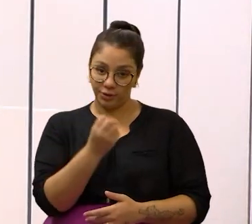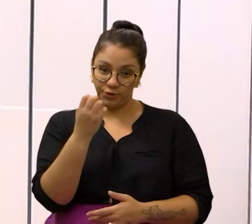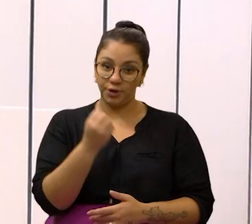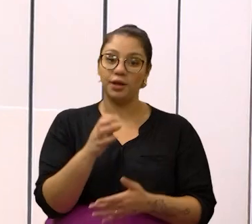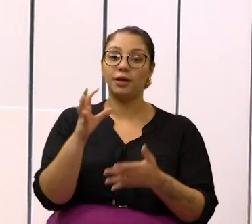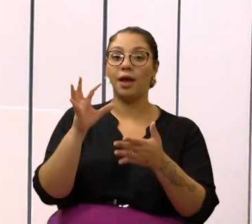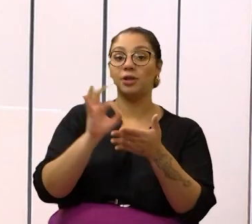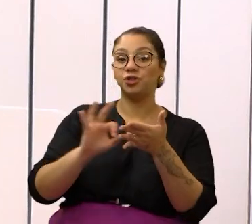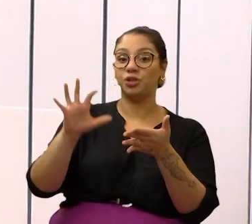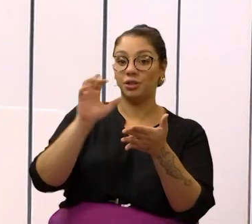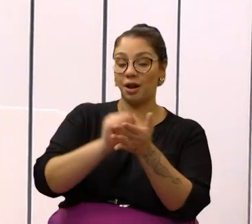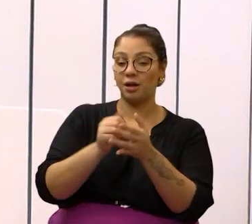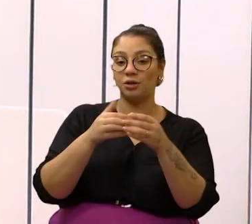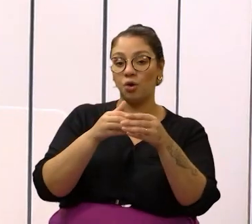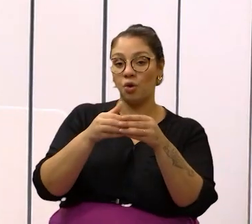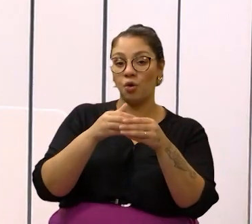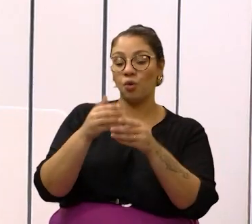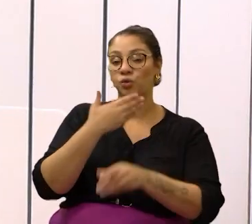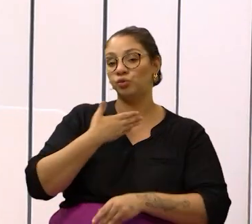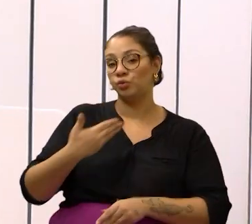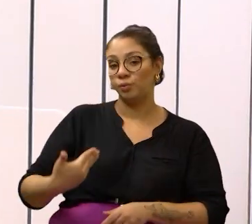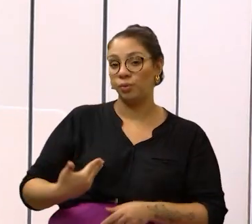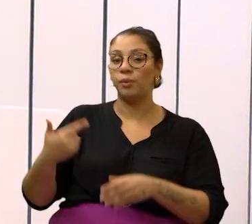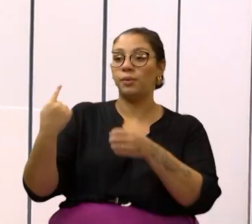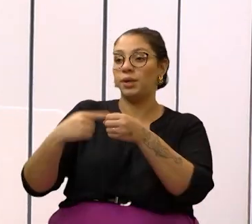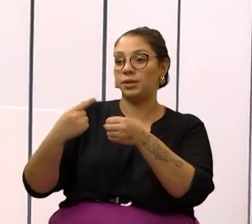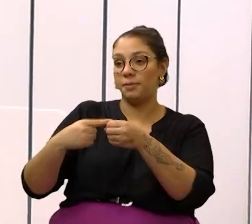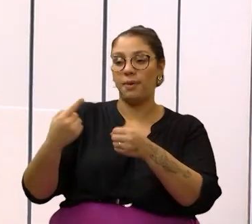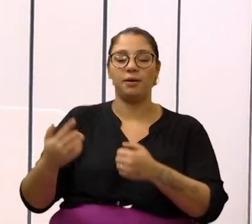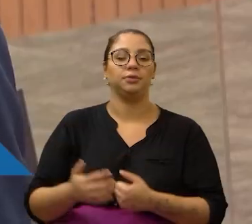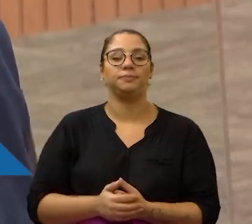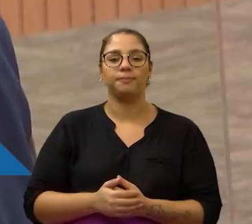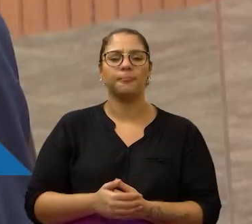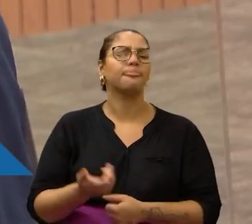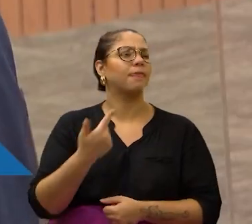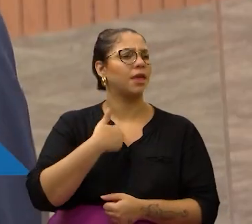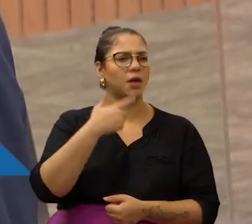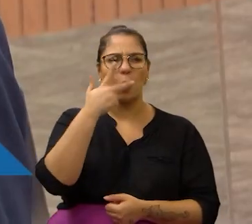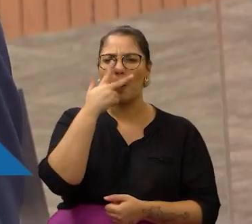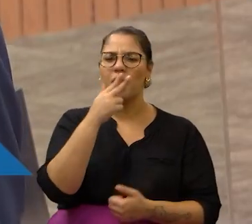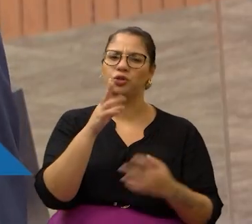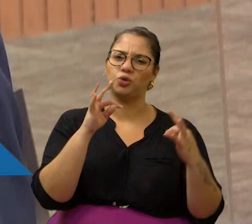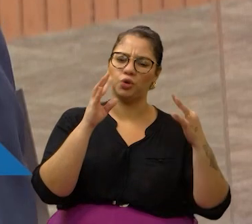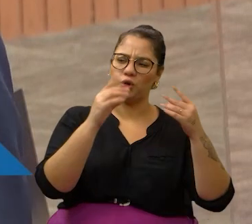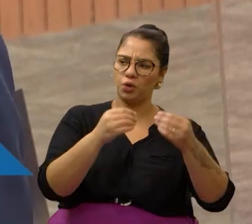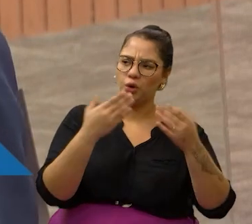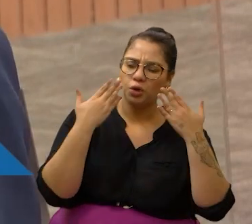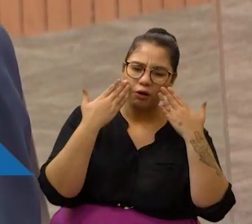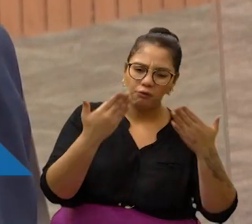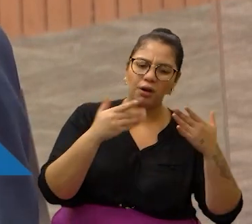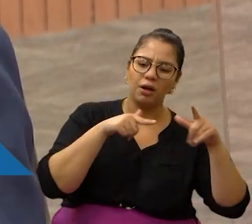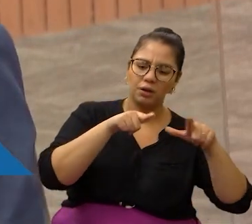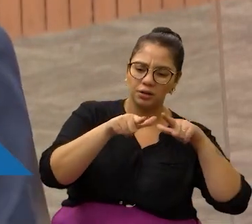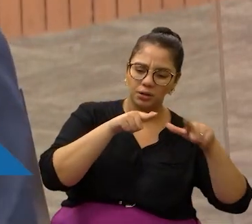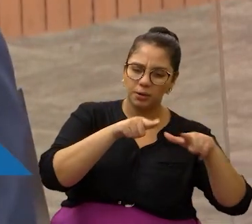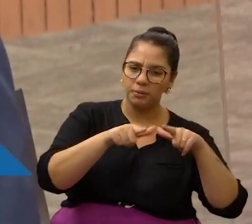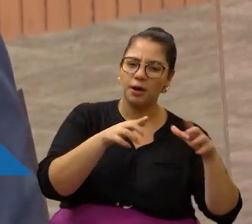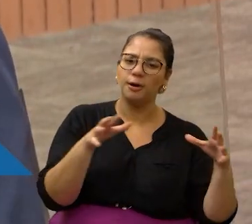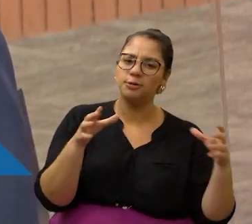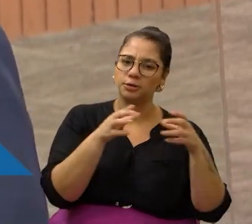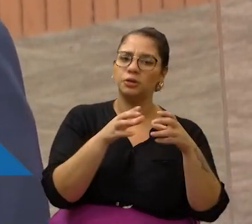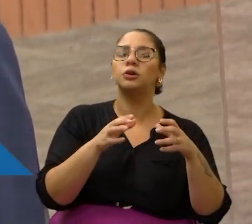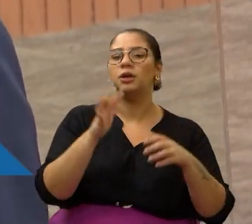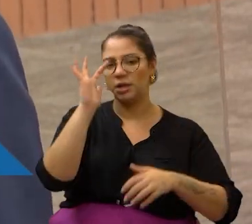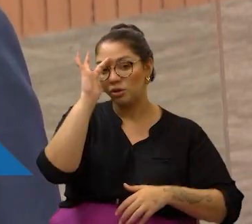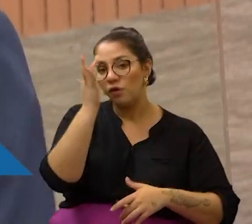taxa de inscrição em concursos públicos municipais. Eu acho que todas as frentes trabalhando juntas pode acabar